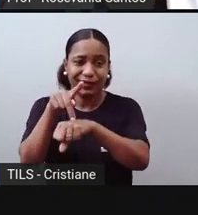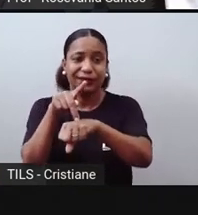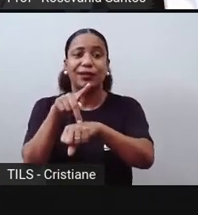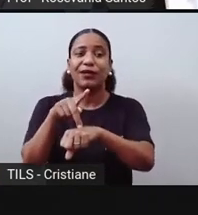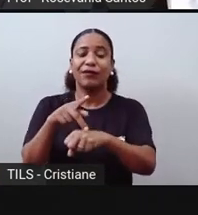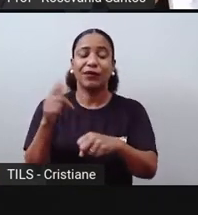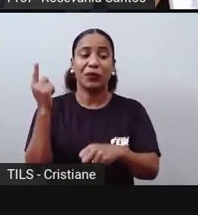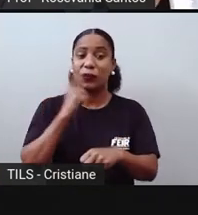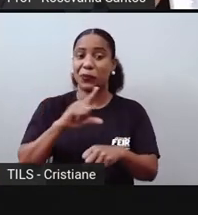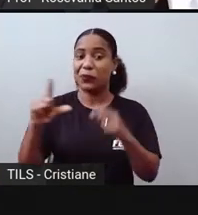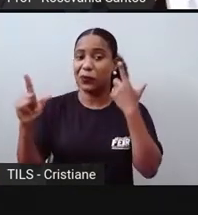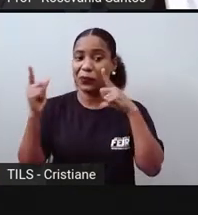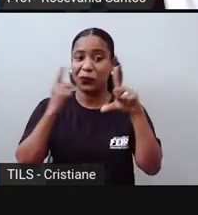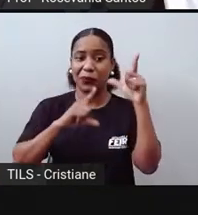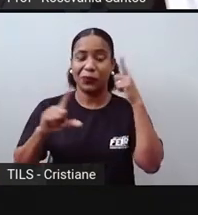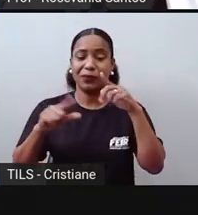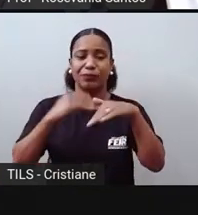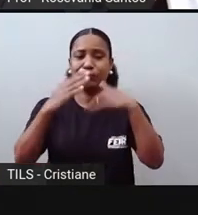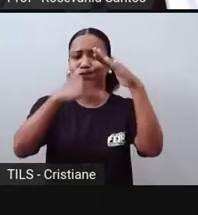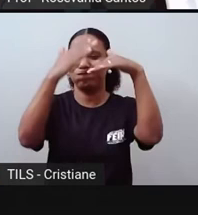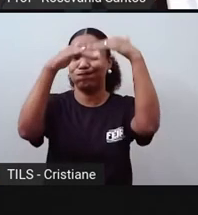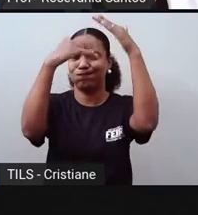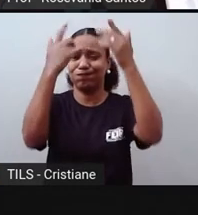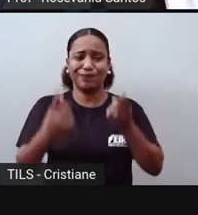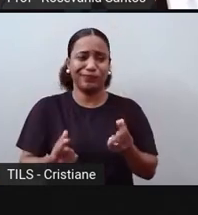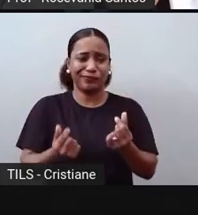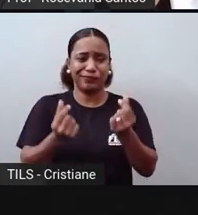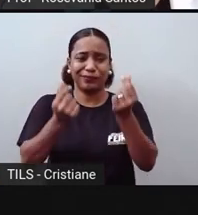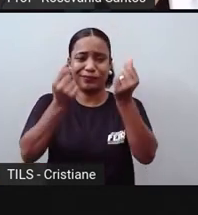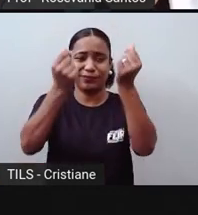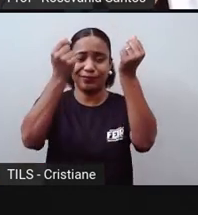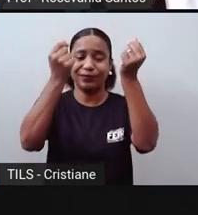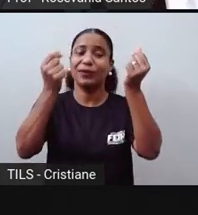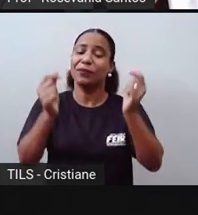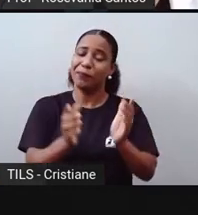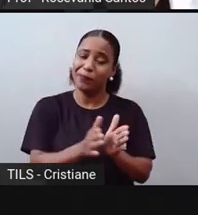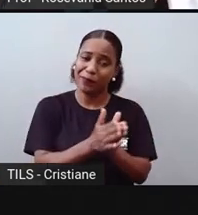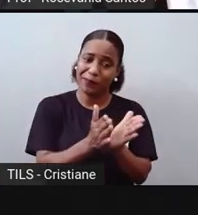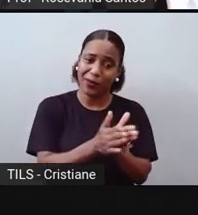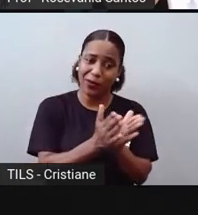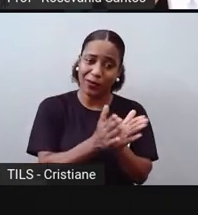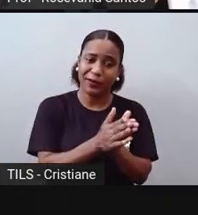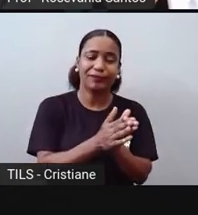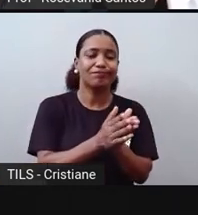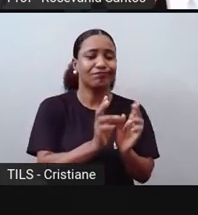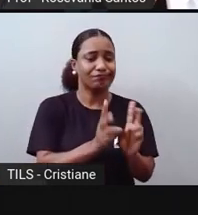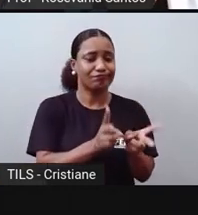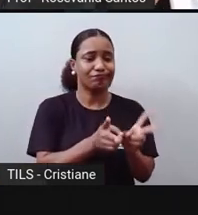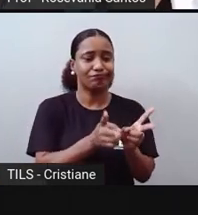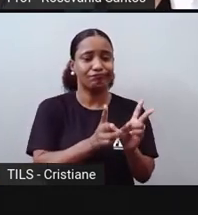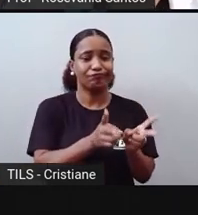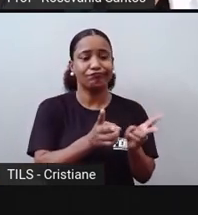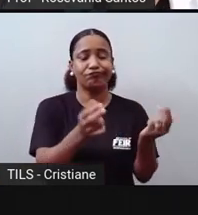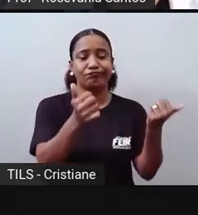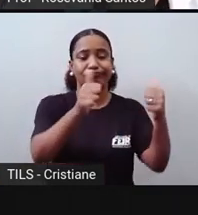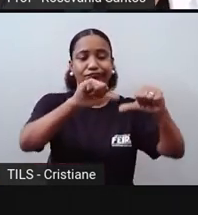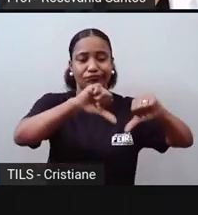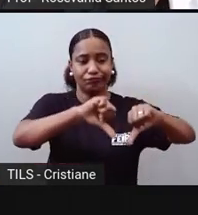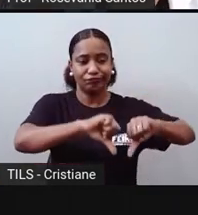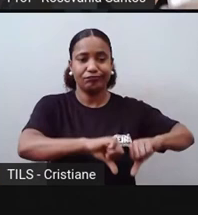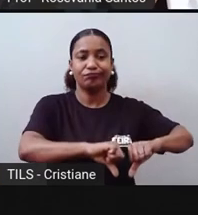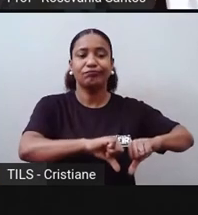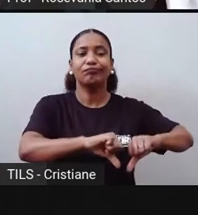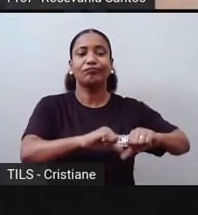vão continuar mais ricos e o contrário também é verdadeiro, países que eram pobres ou emergentes vão continuar,